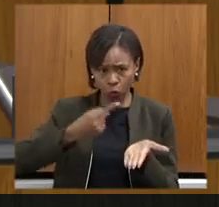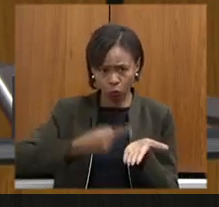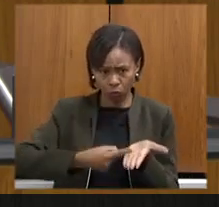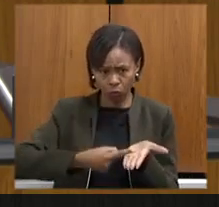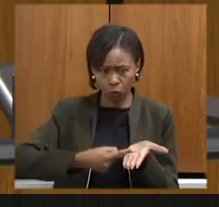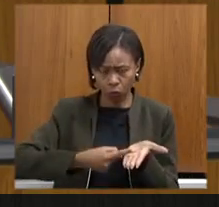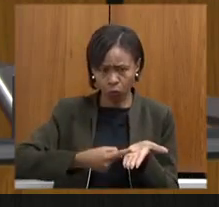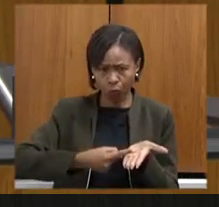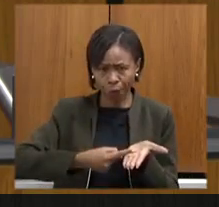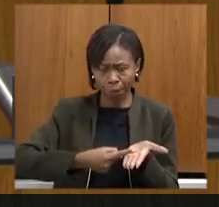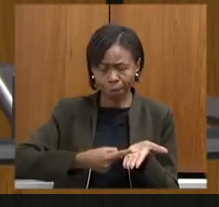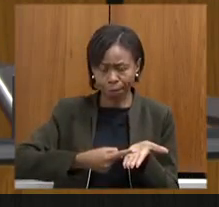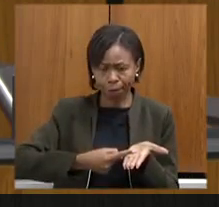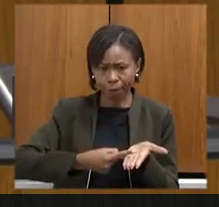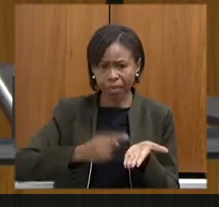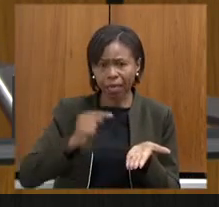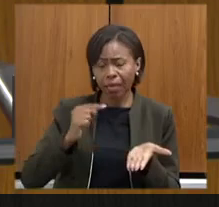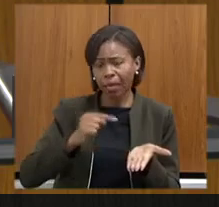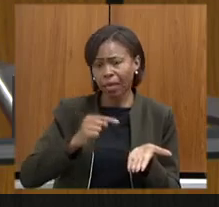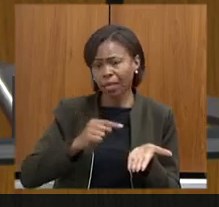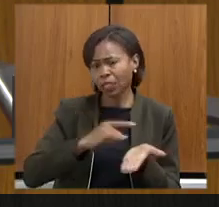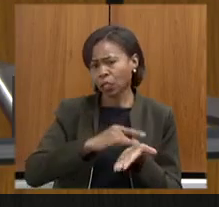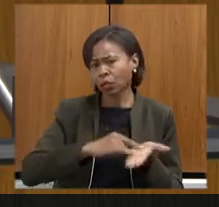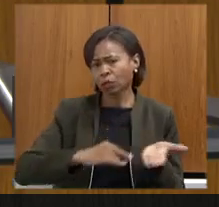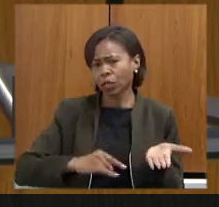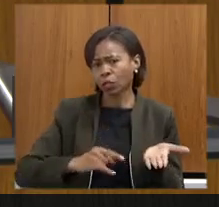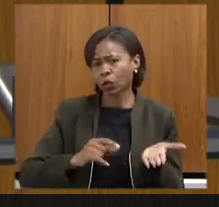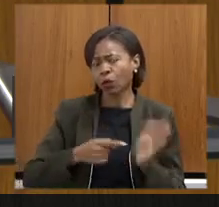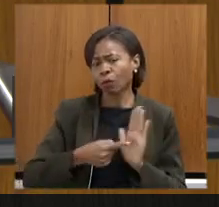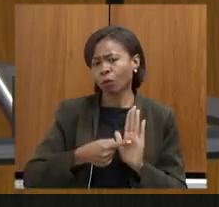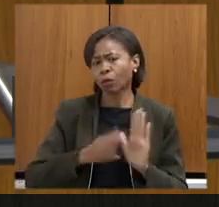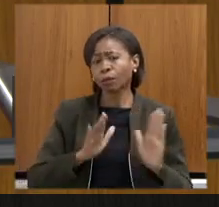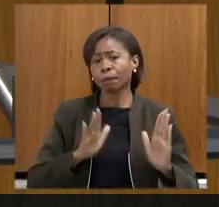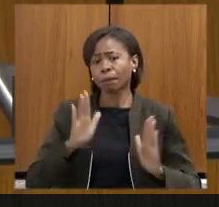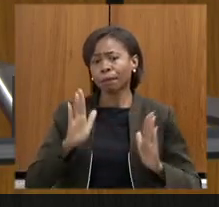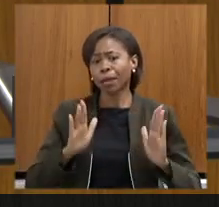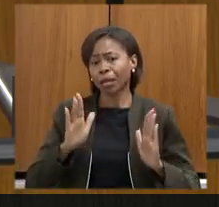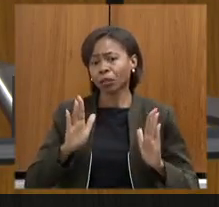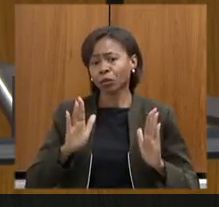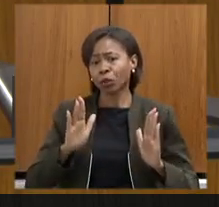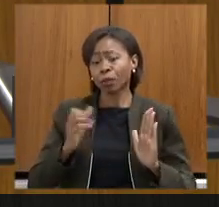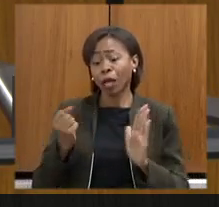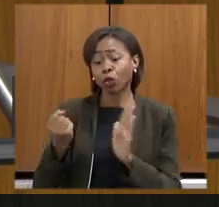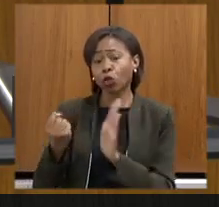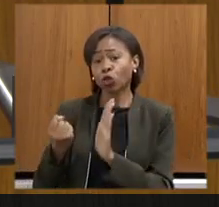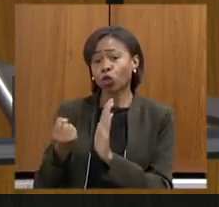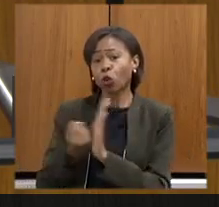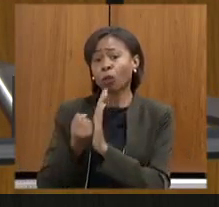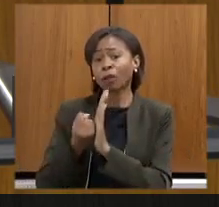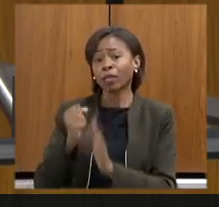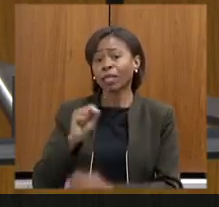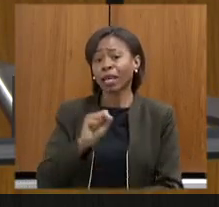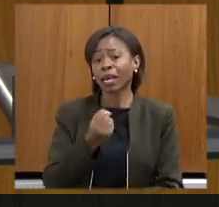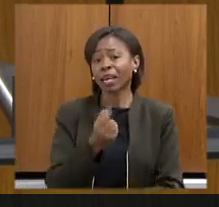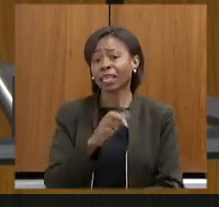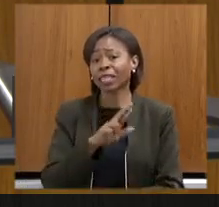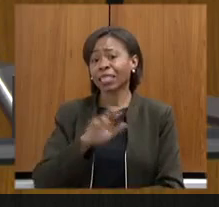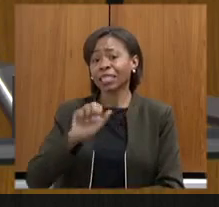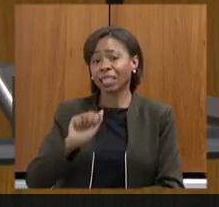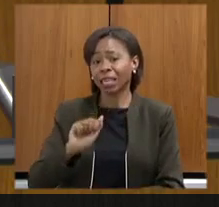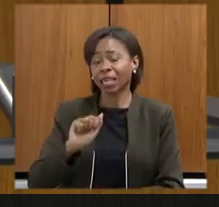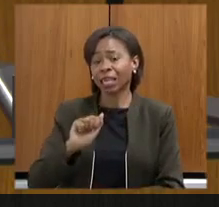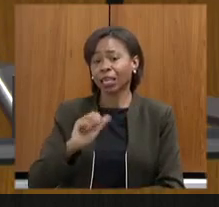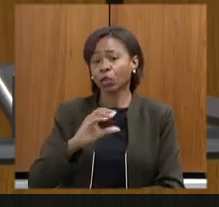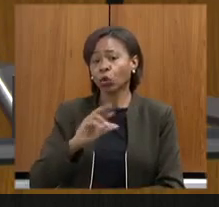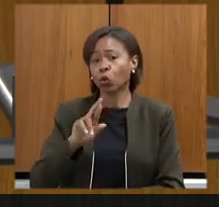perdão, de que, sobre prazos para o tombamento da Serra do Curral. E o prazo final, inclusive, depois desse